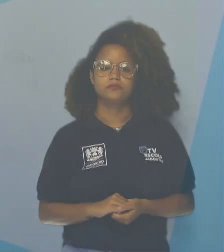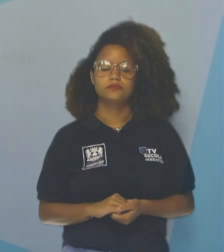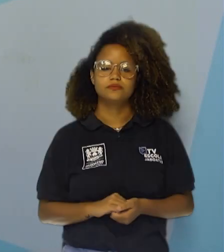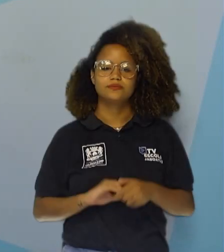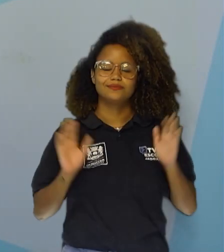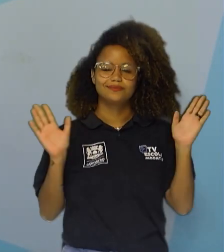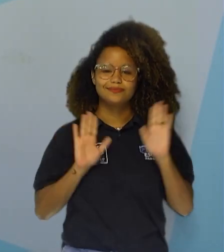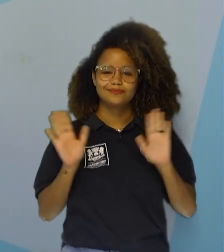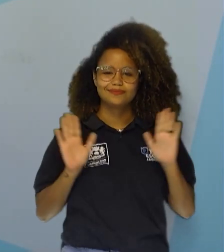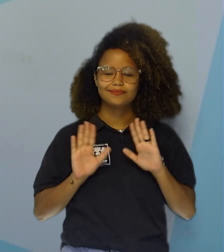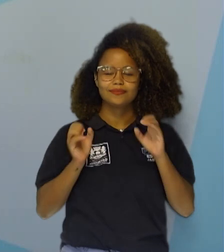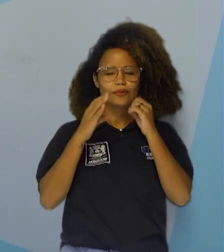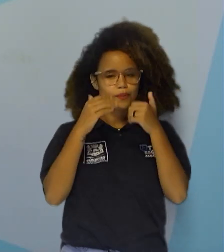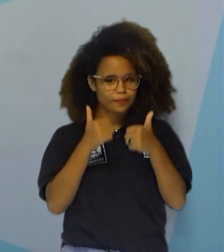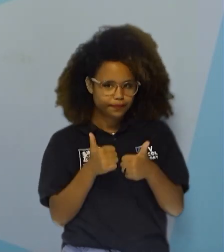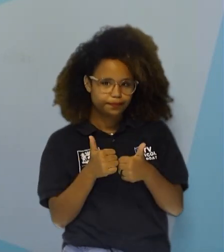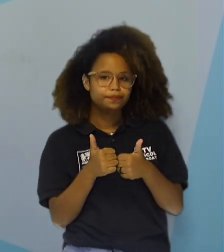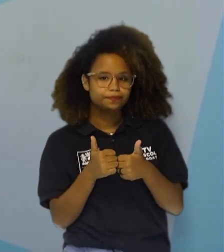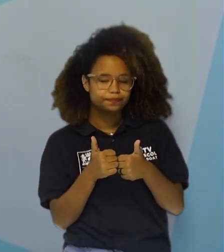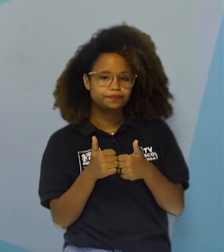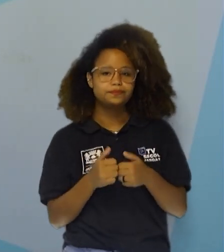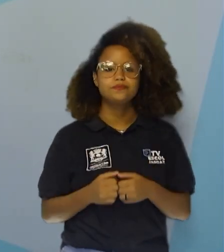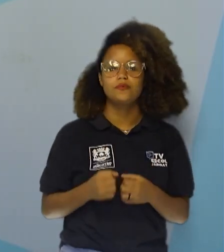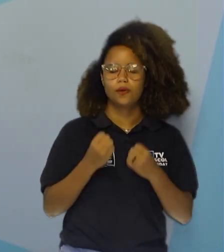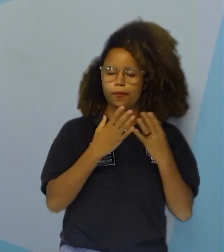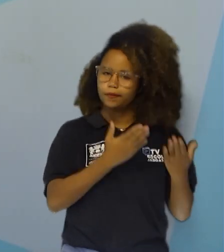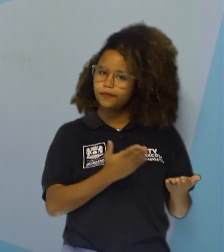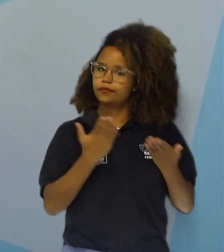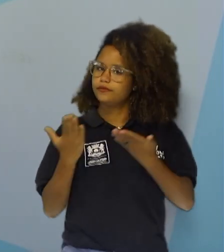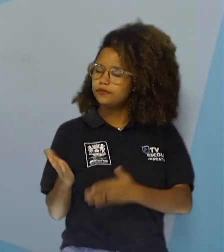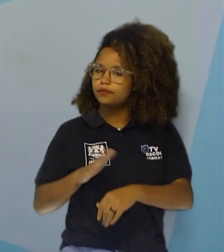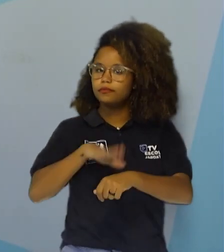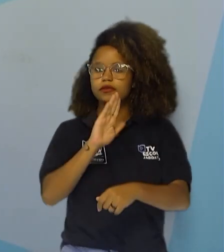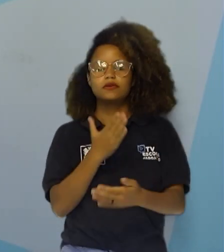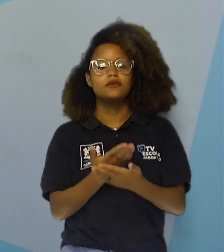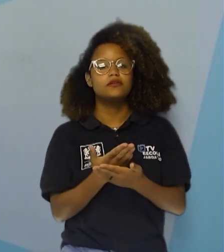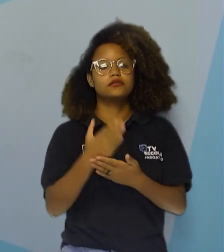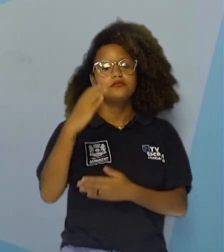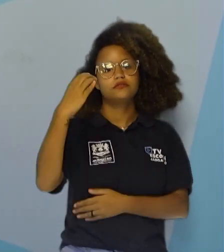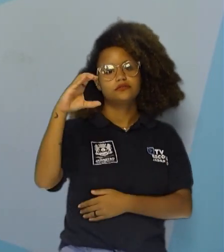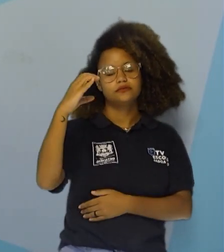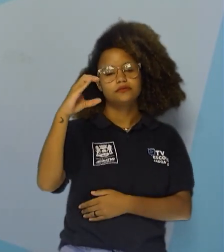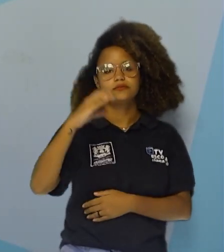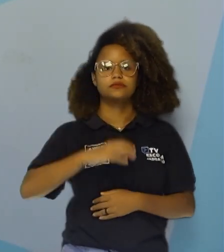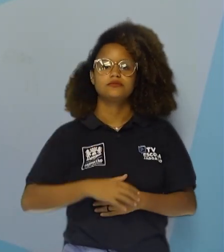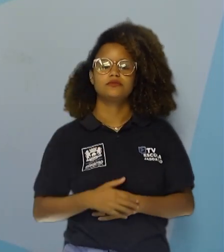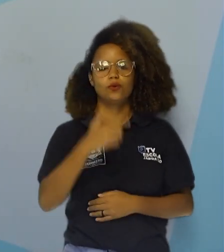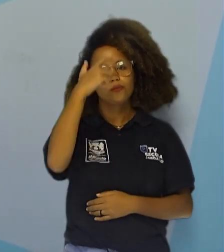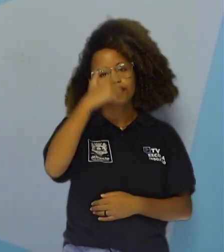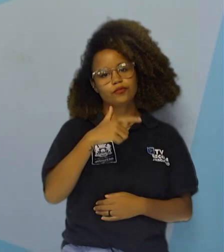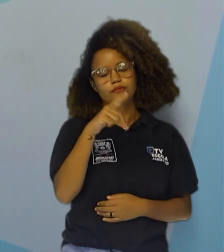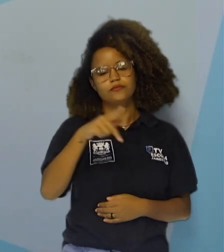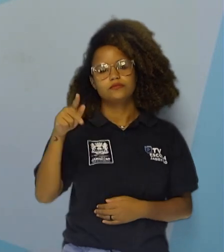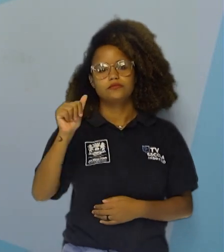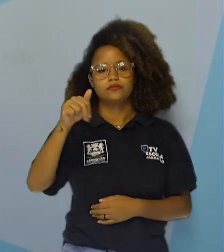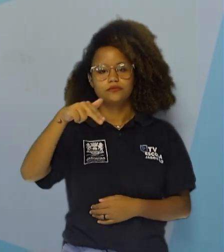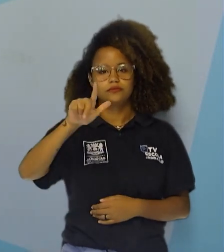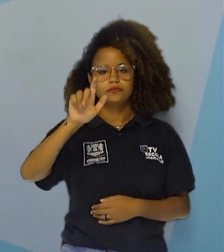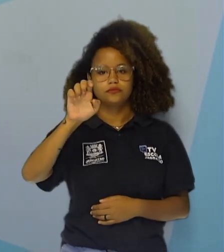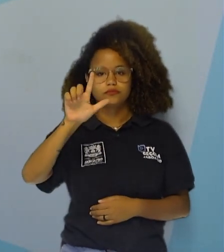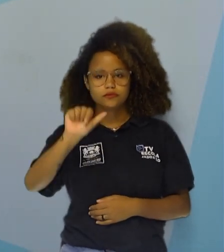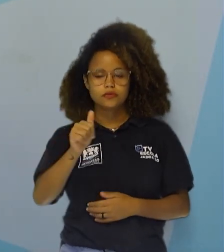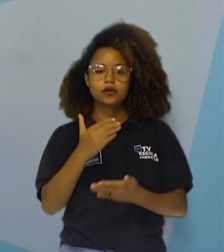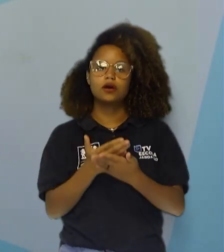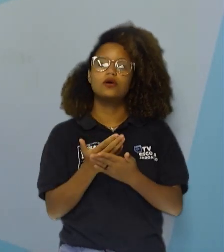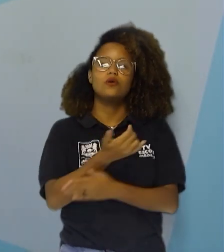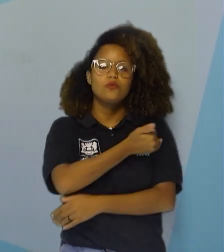Olá pessoal, tudo bem com vocês? Sejam bem-vindos a mais uma aula de ciências. Sou a professora Ângela, a aula de hoje vai